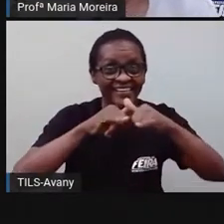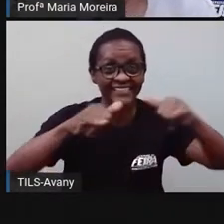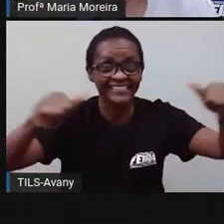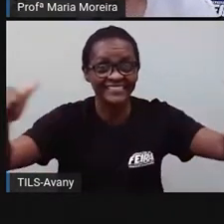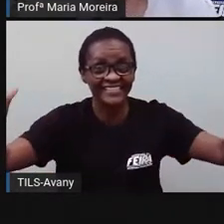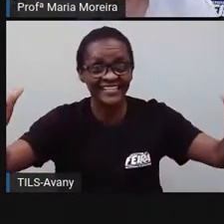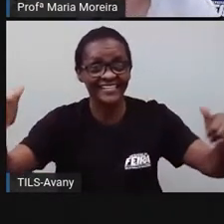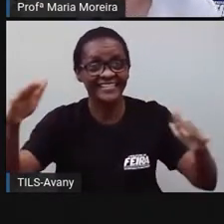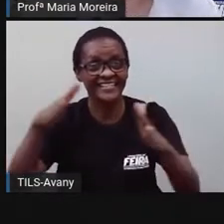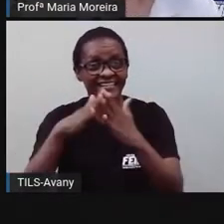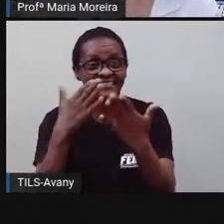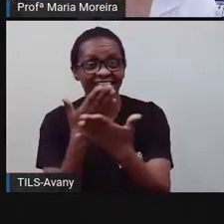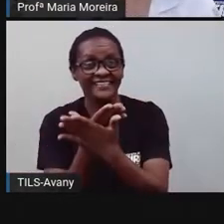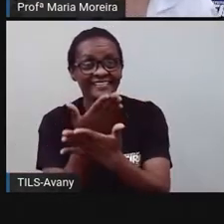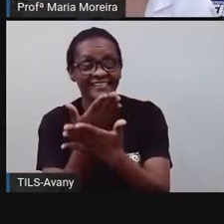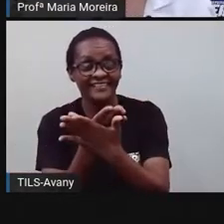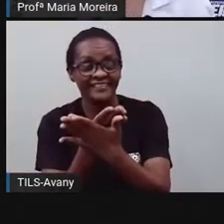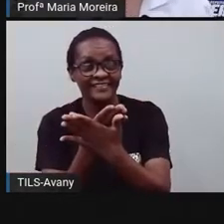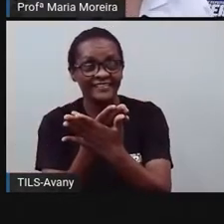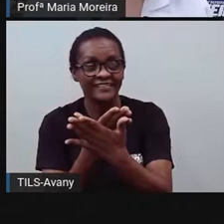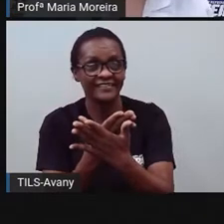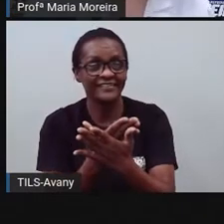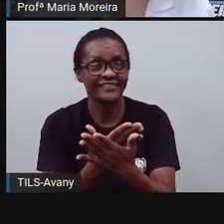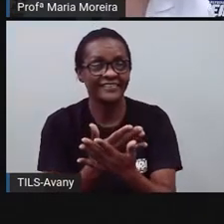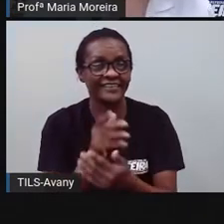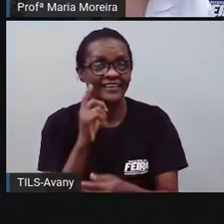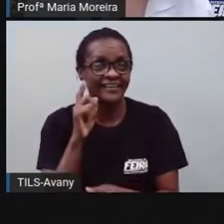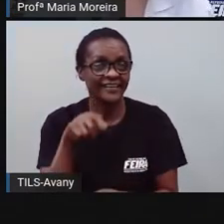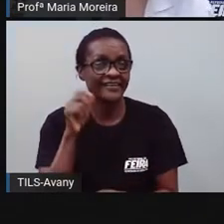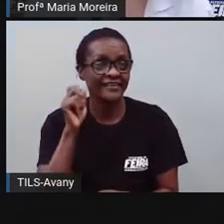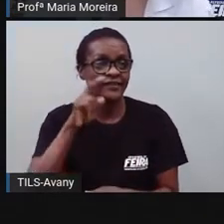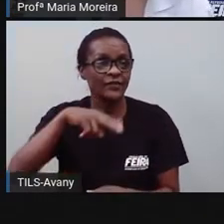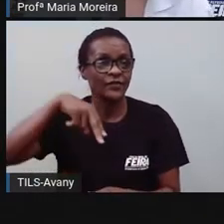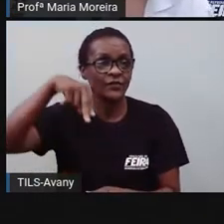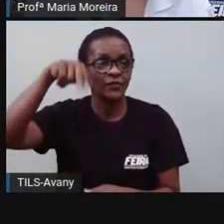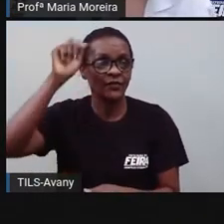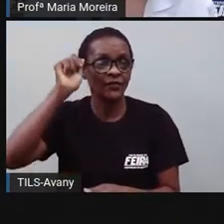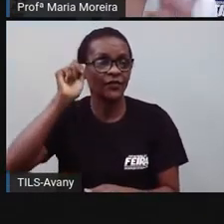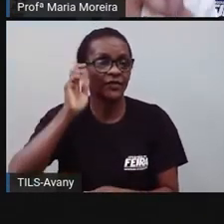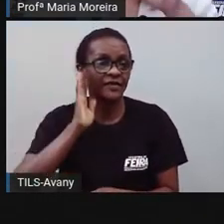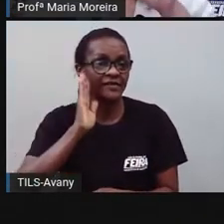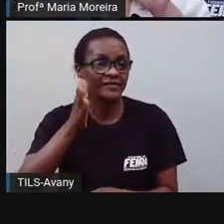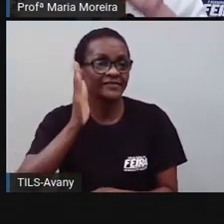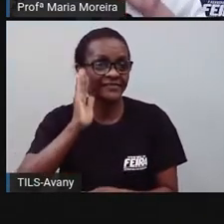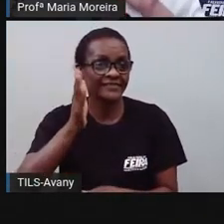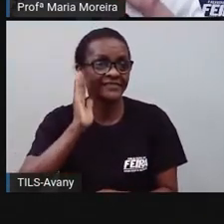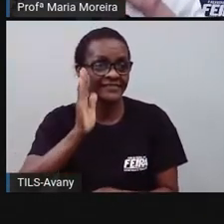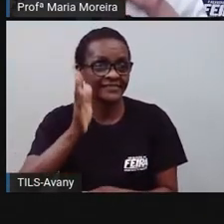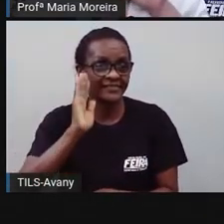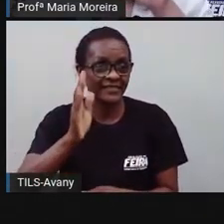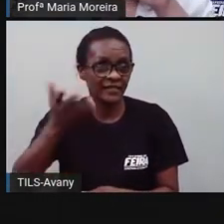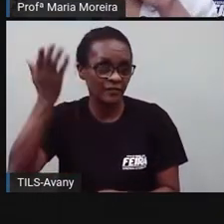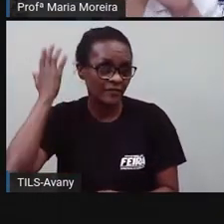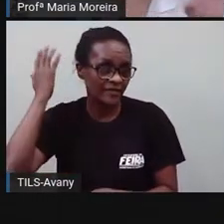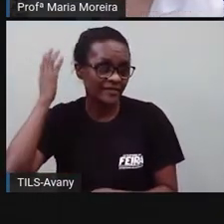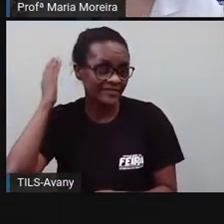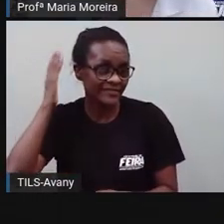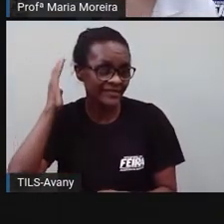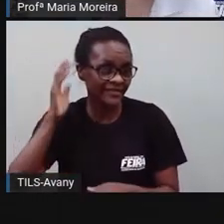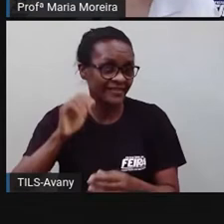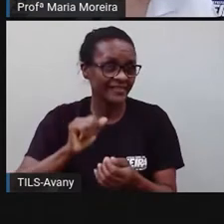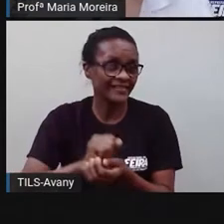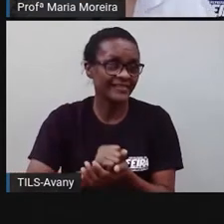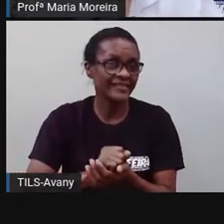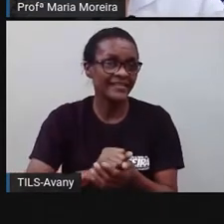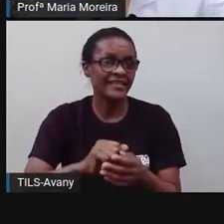sala de aula. Quem nunca assistiu aí um desenho animado e aparece alguém gritando, extra, extra!